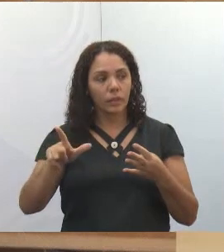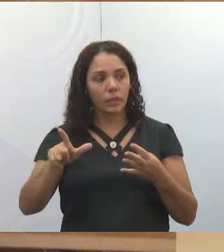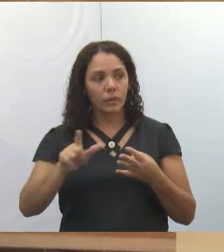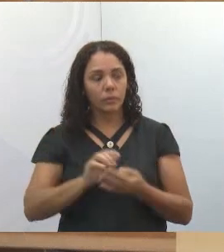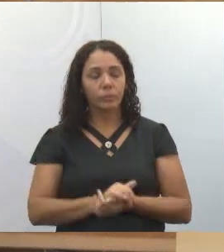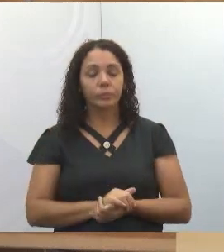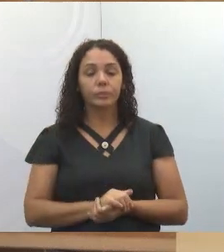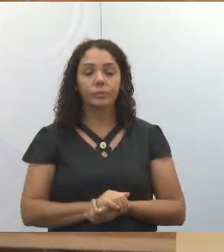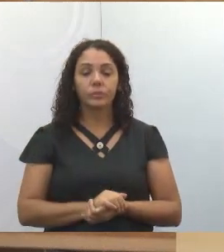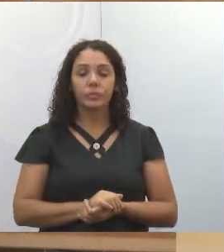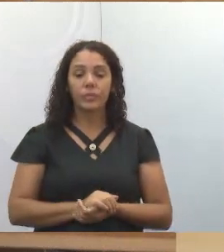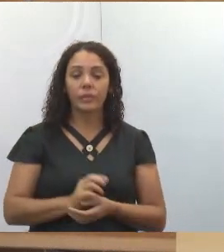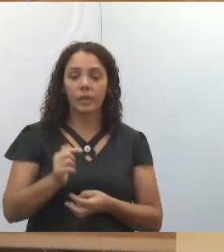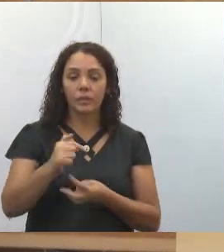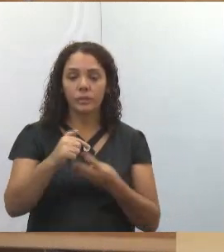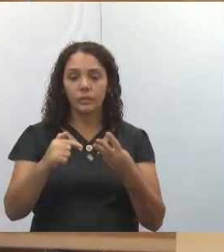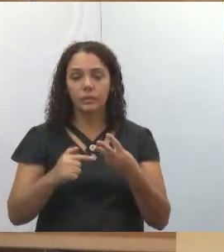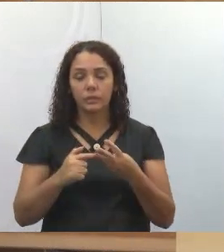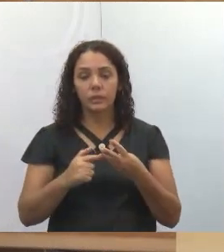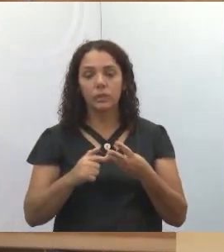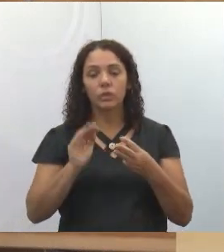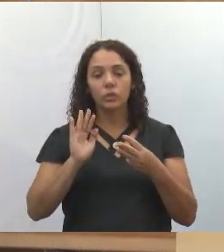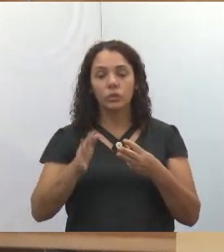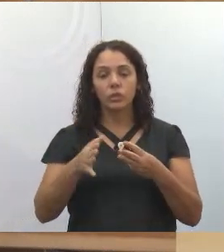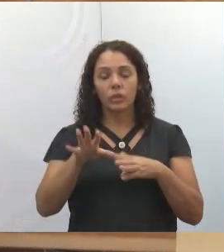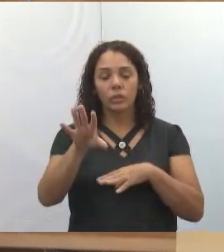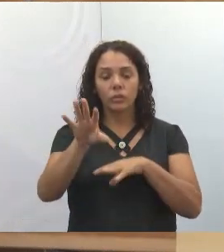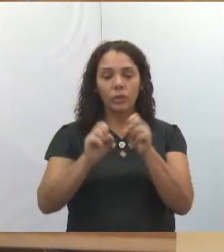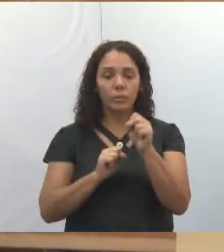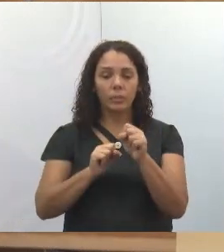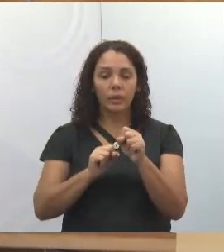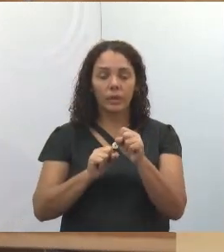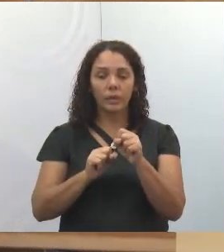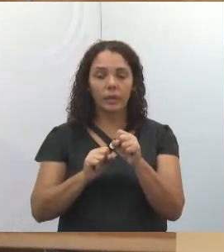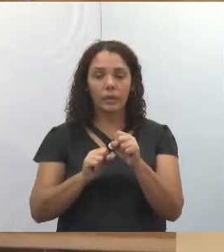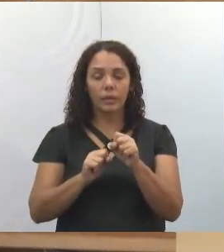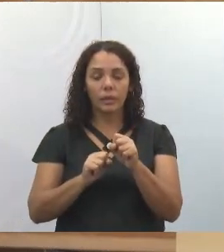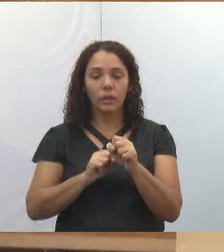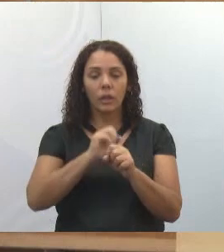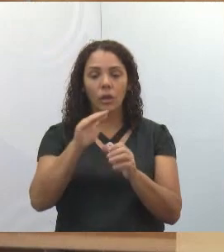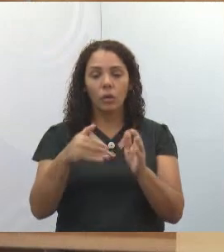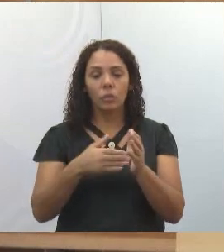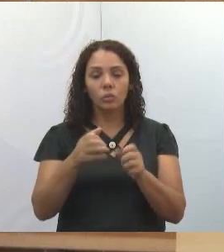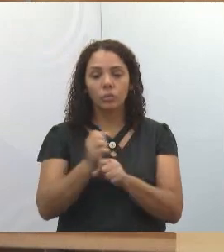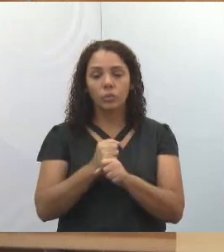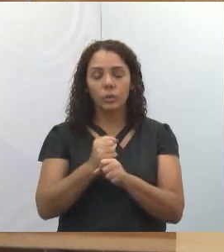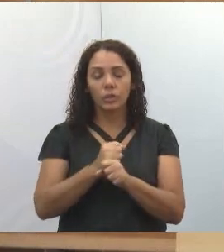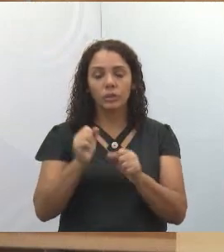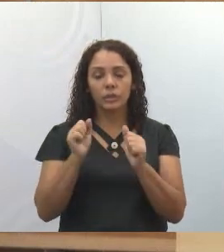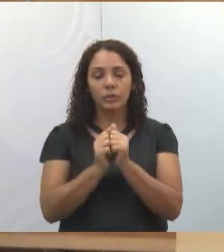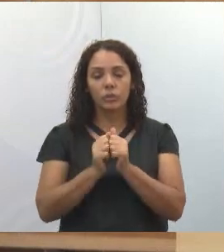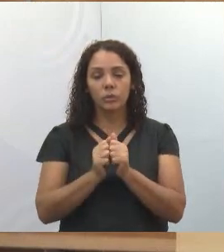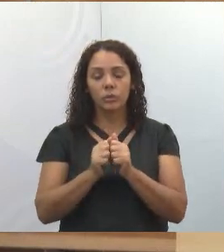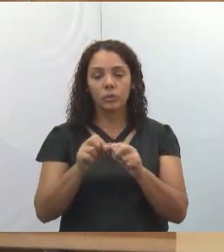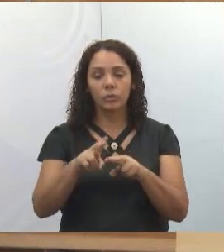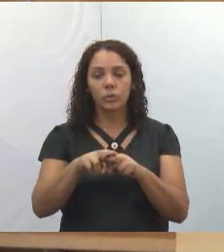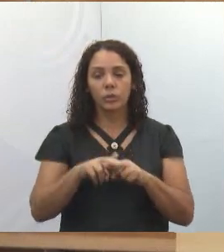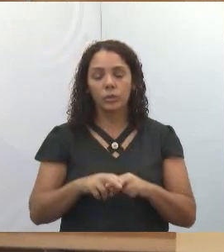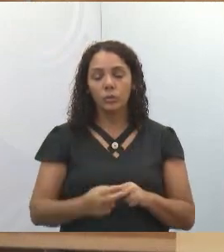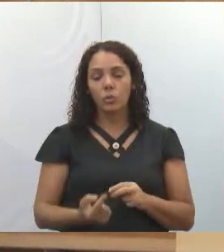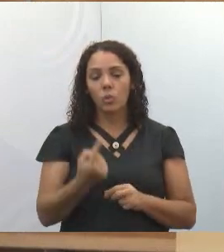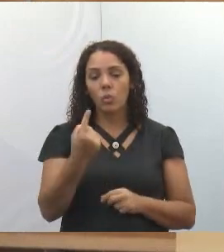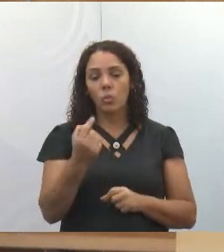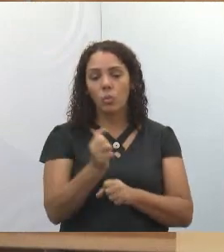concluíram, as meninas concluíram os cursos, então elas tiveram somente o último ano do curso junto com a gente. Por isso elas ficaram somente